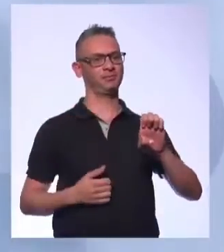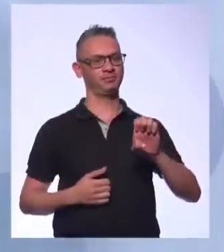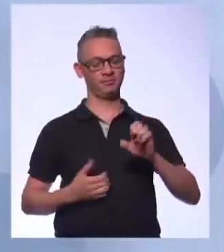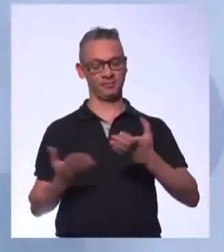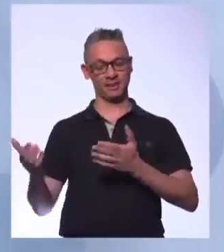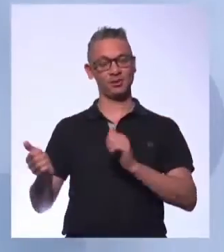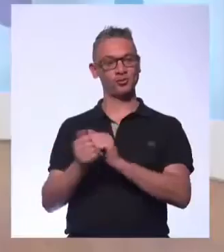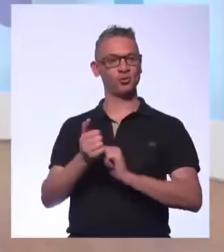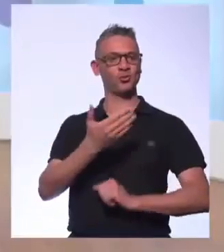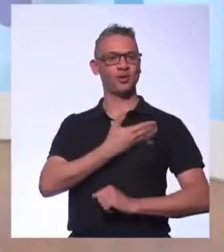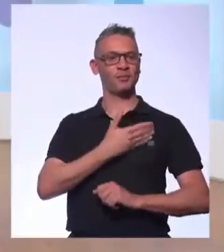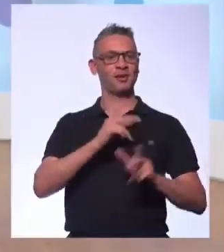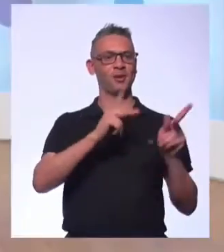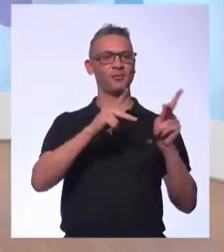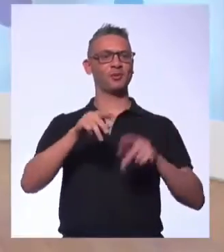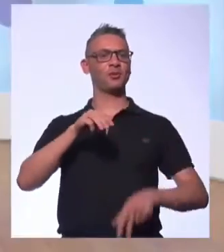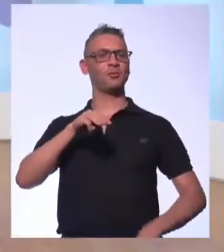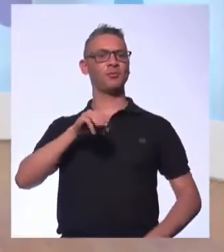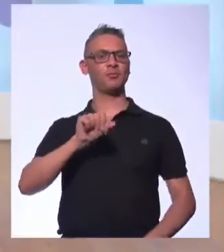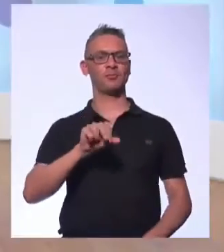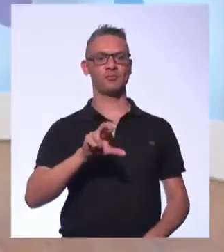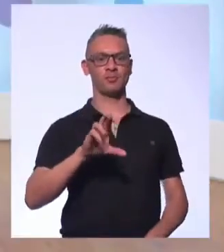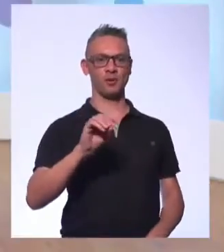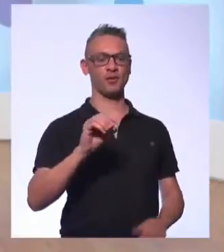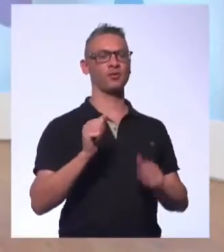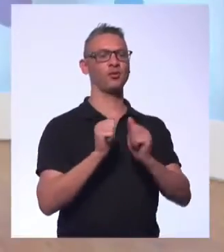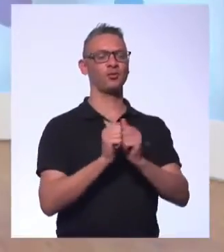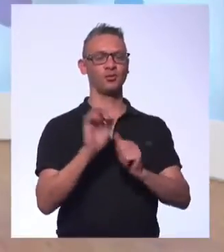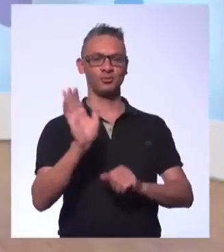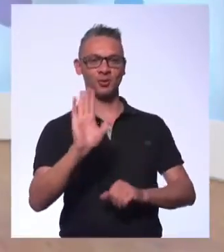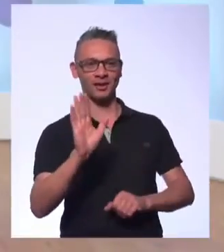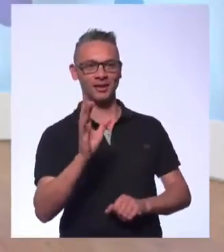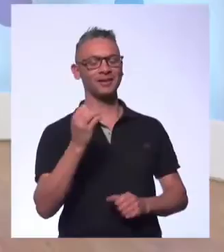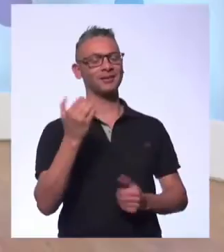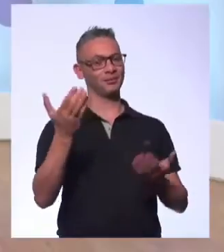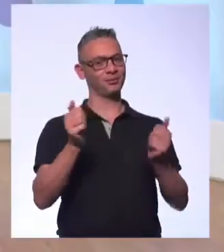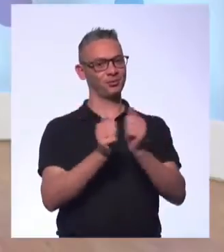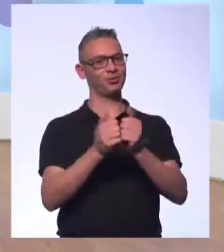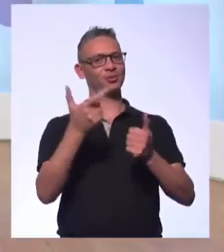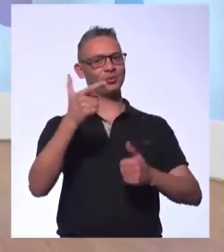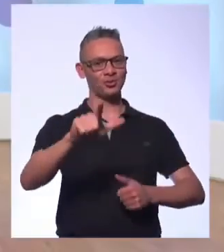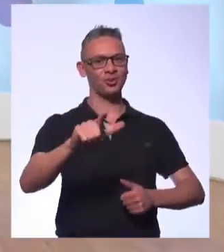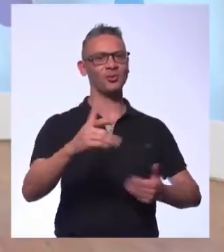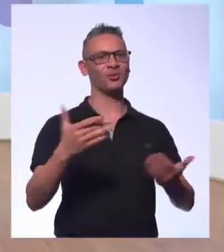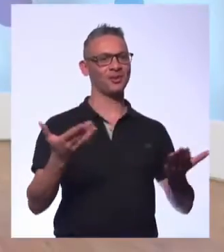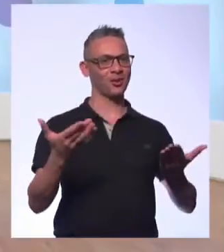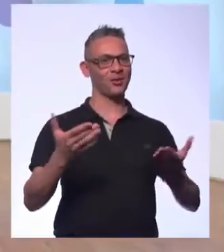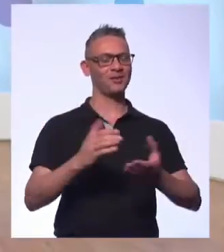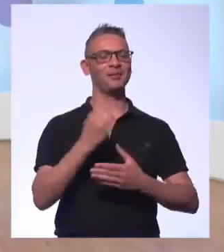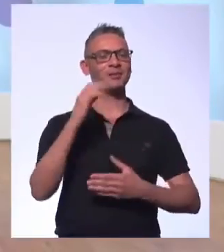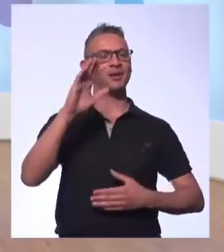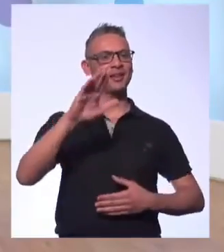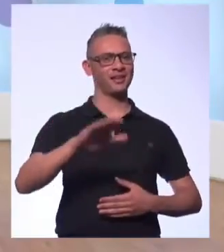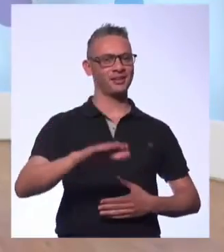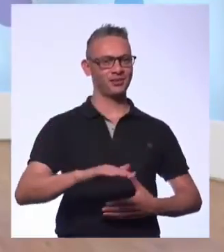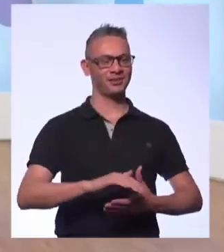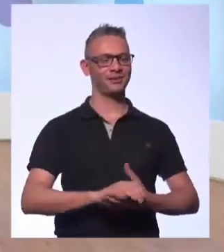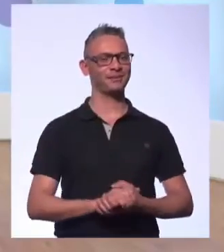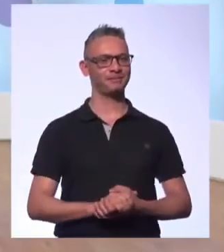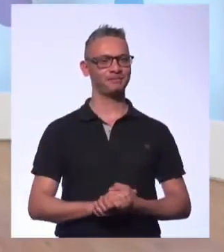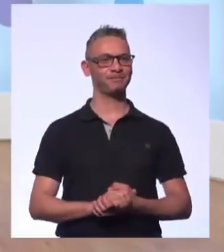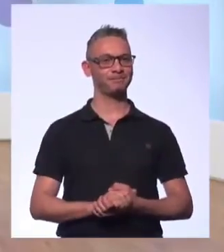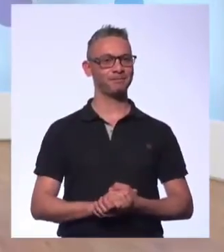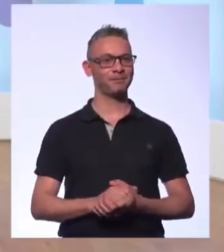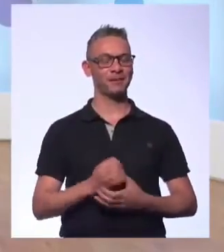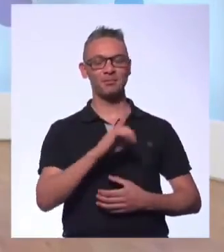eu, meu amigo Mauro aqui do lado. José Marques, bem? Tudo bem, Olá, mais uma vez aqui com vocês. De novo, boa tarde. Então vamos lá. Bom